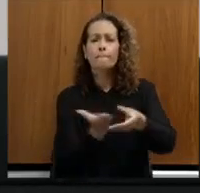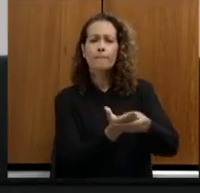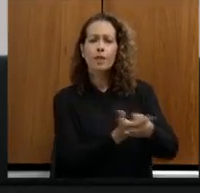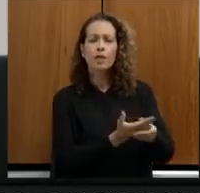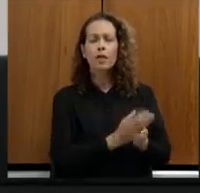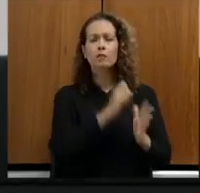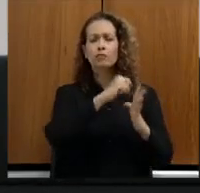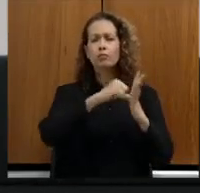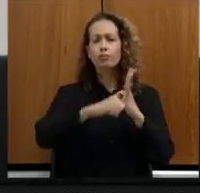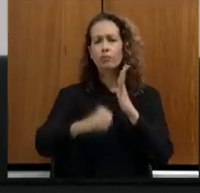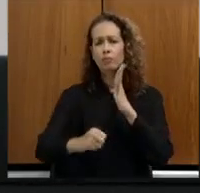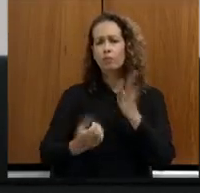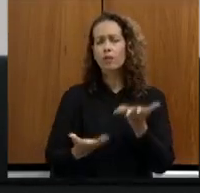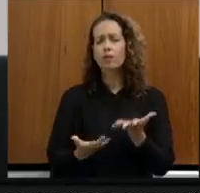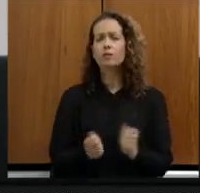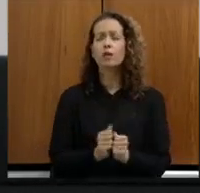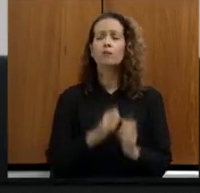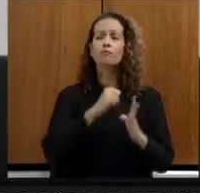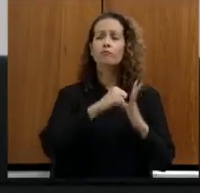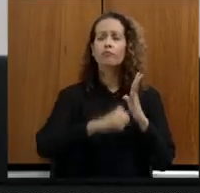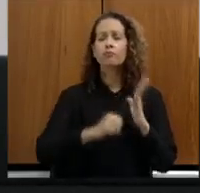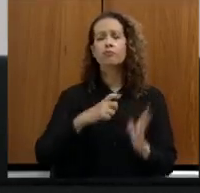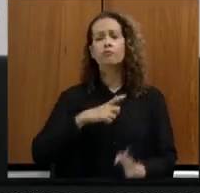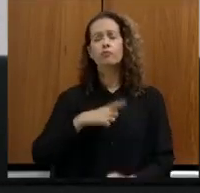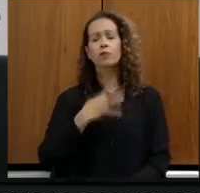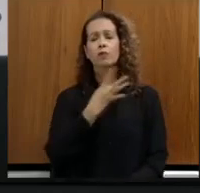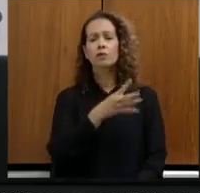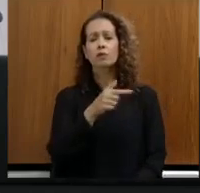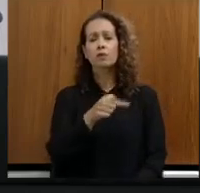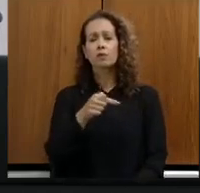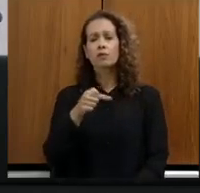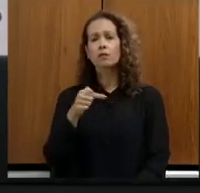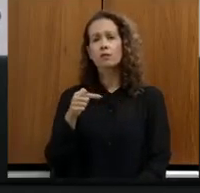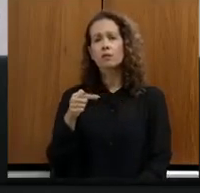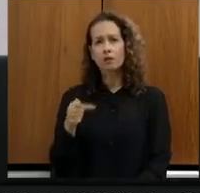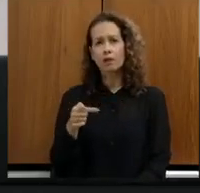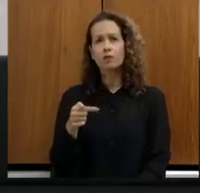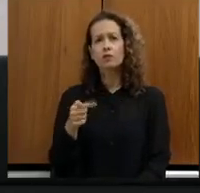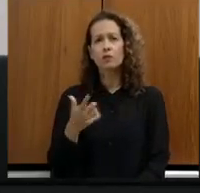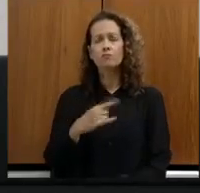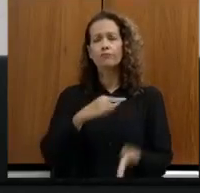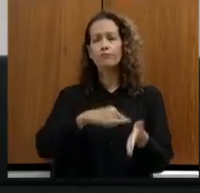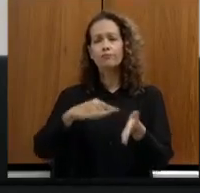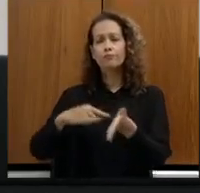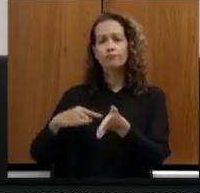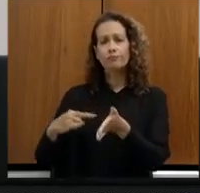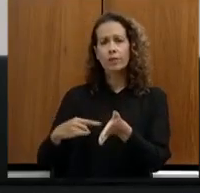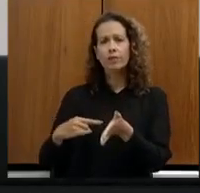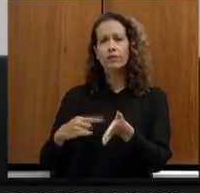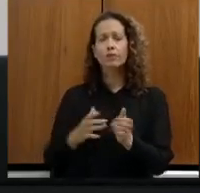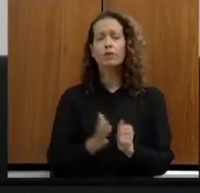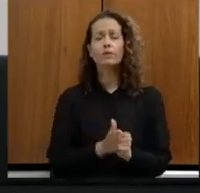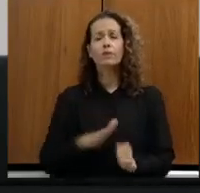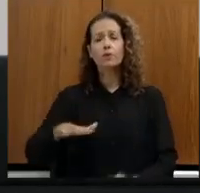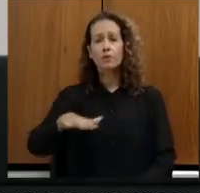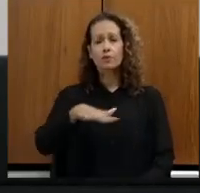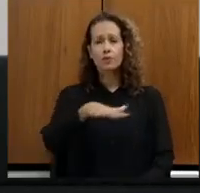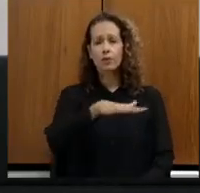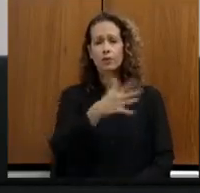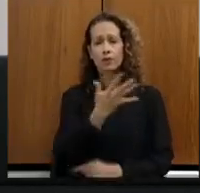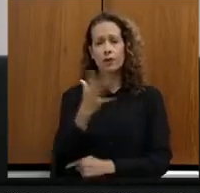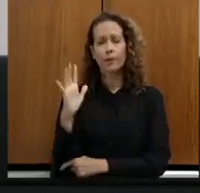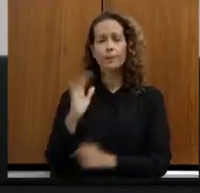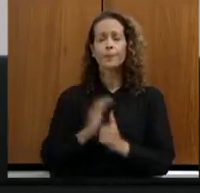o ano de 2020 com a média mensal de 477 licenciamentos ambientais. Requerimento